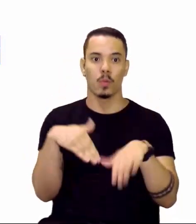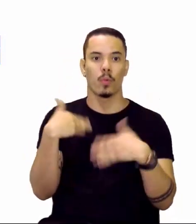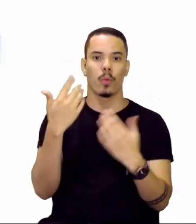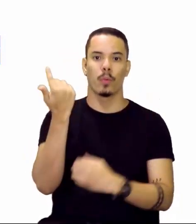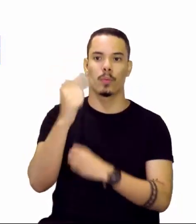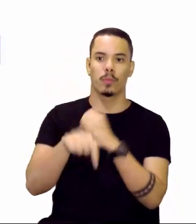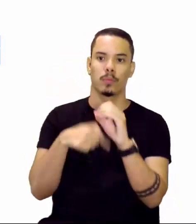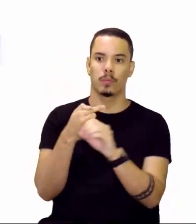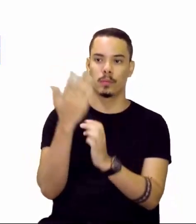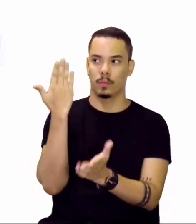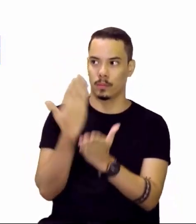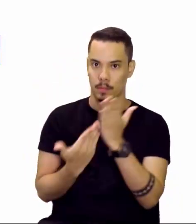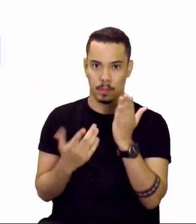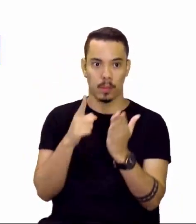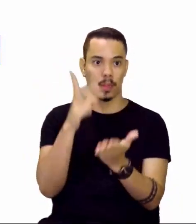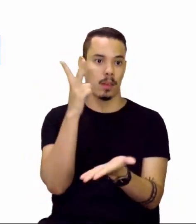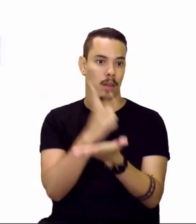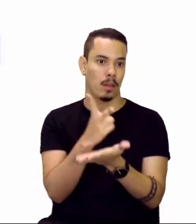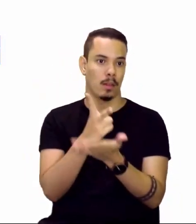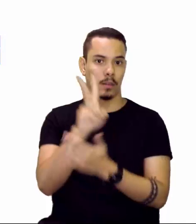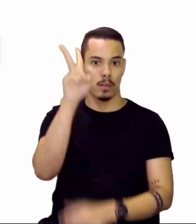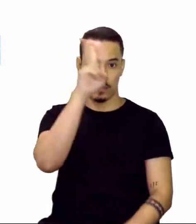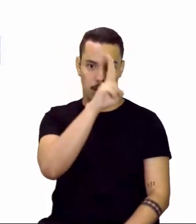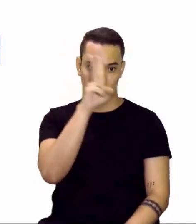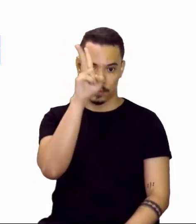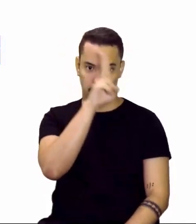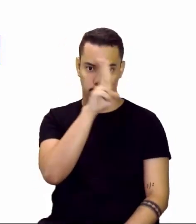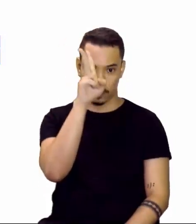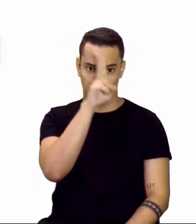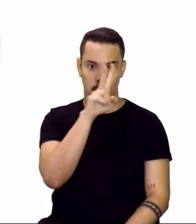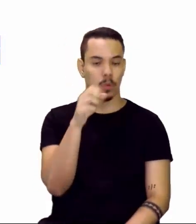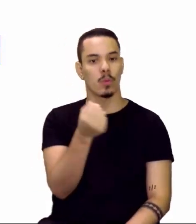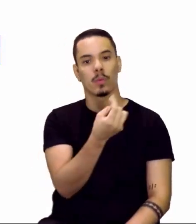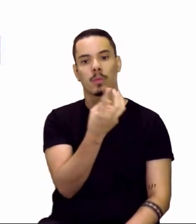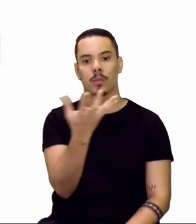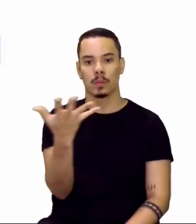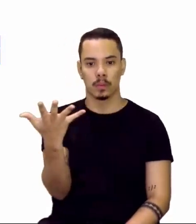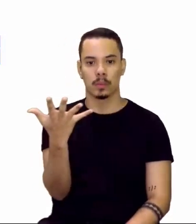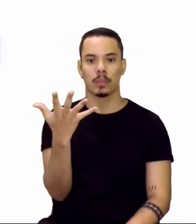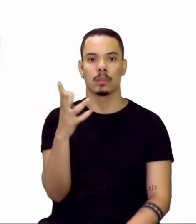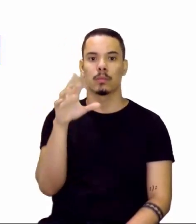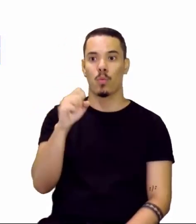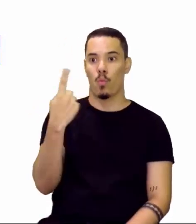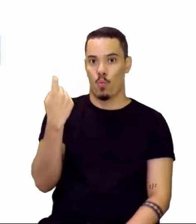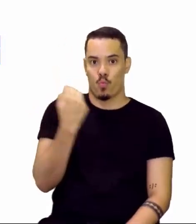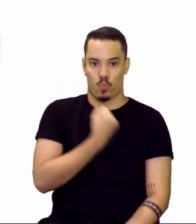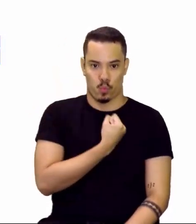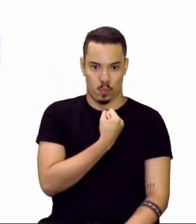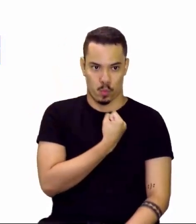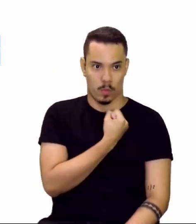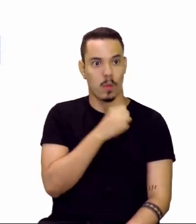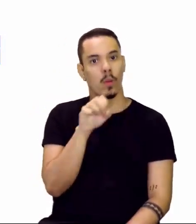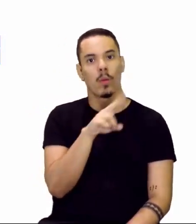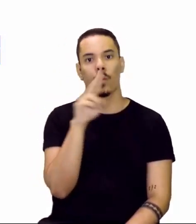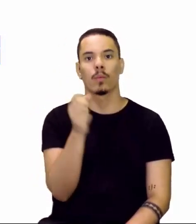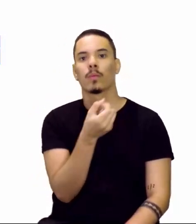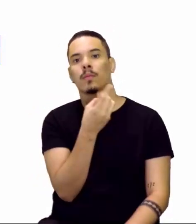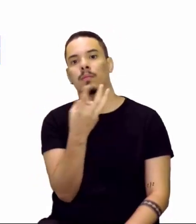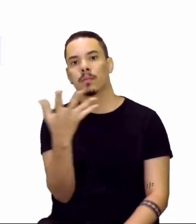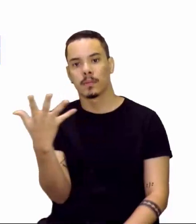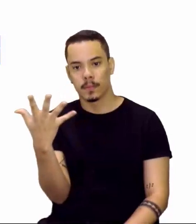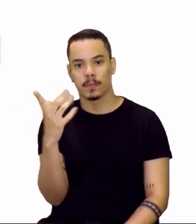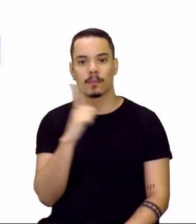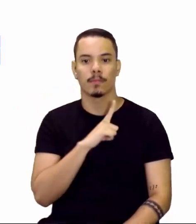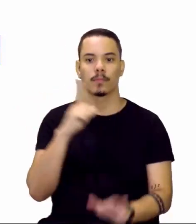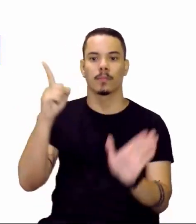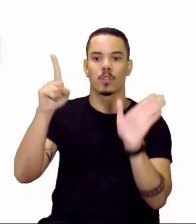perdendo. E aí você sempre tem que lembrar, para saber a quantidade de elétrons, pega o número atômico, ou a quantidade de prótons, e